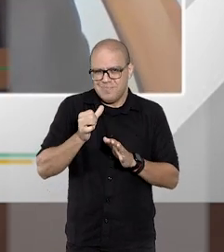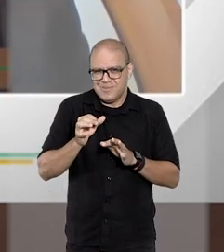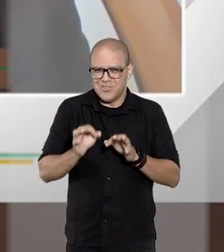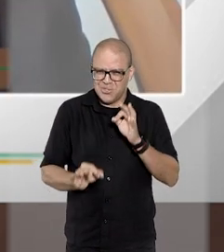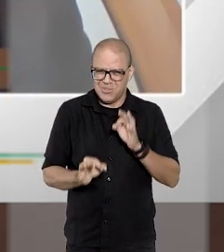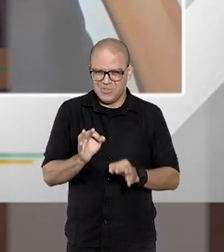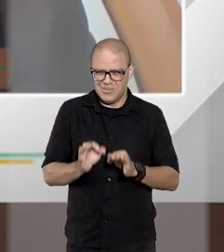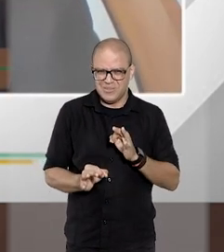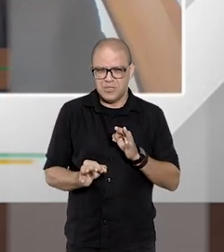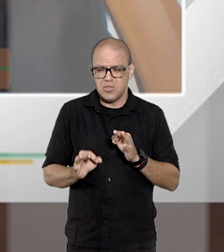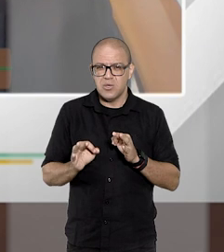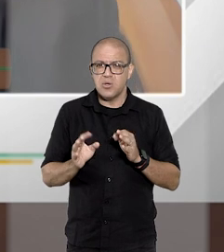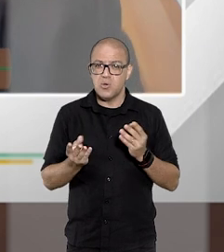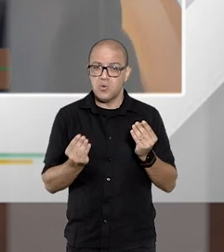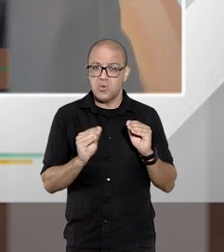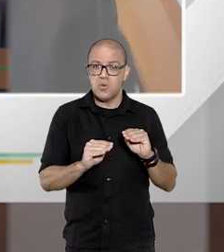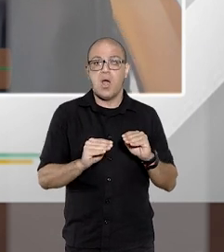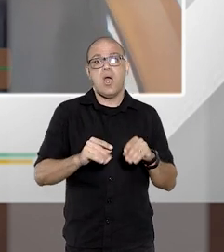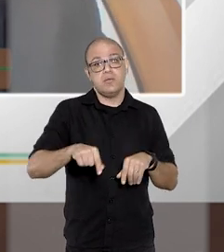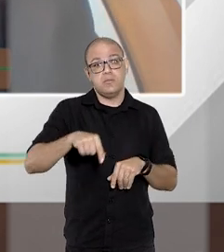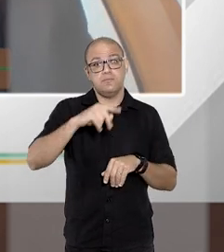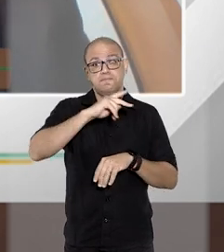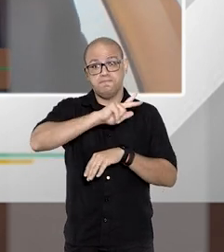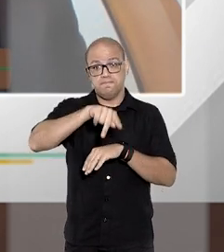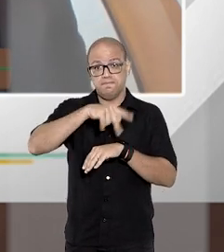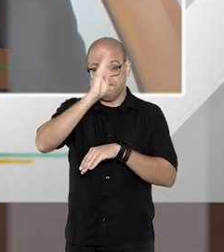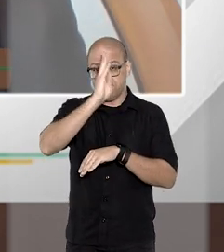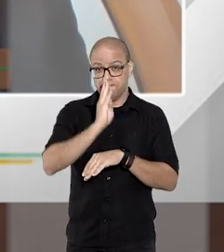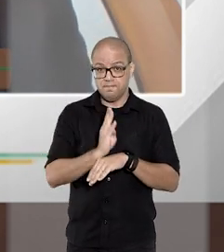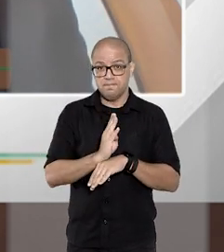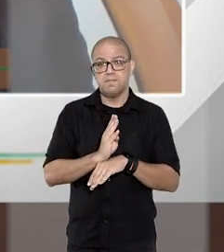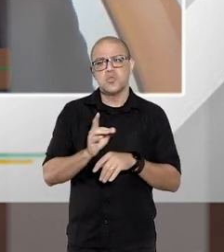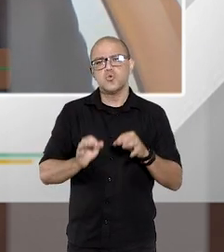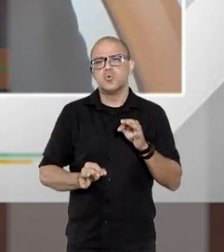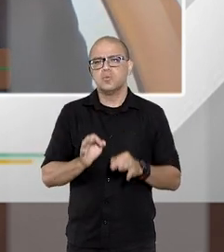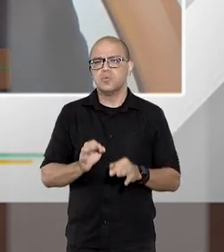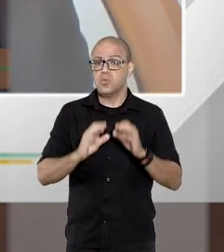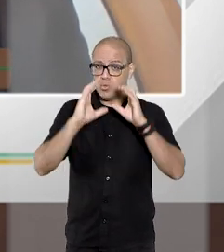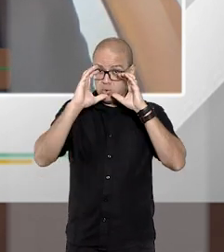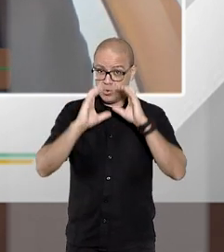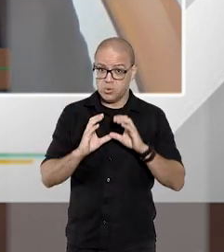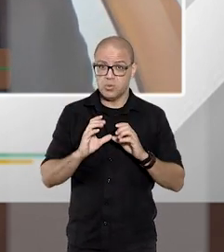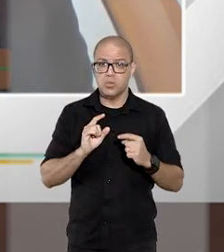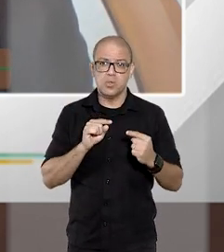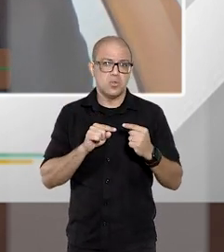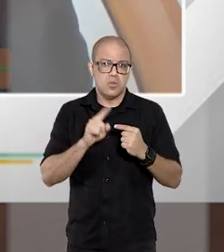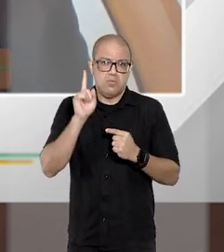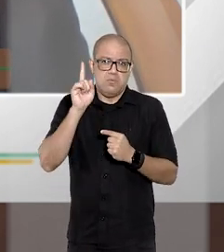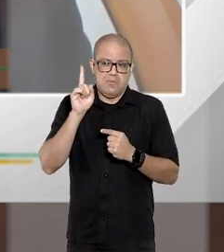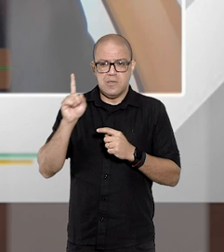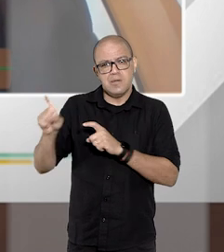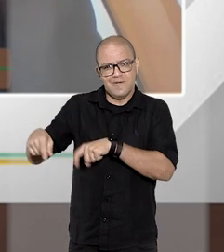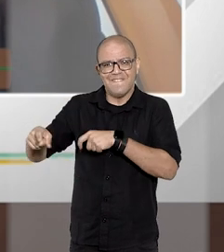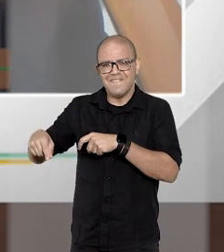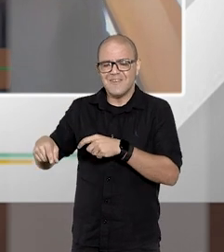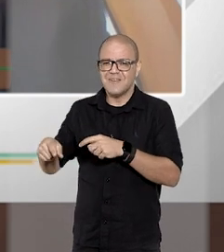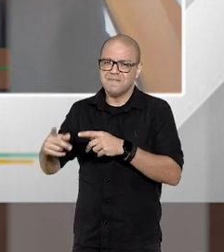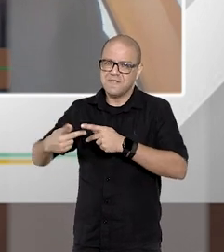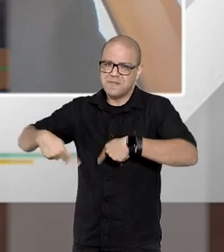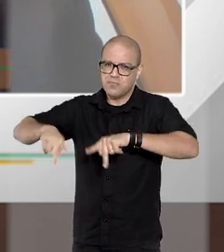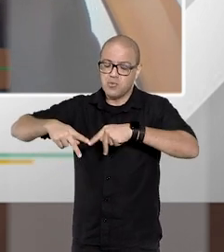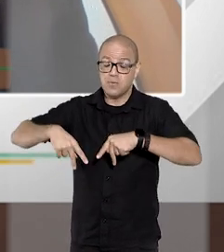juizado implantado no país, os juizados comuns e cíveis, que não envolviam a fazenda pública,